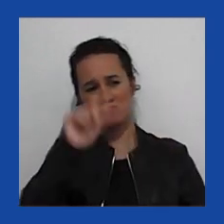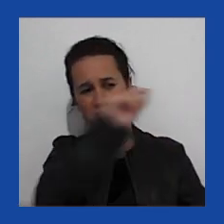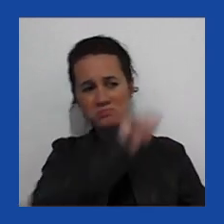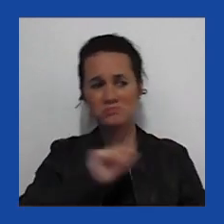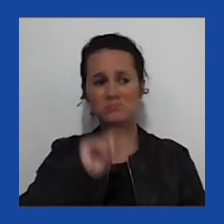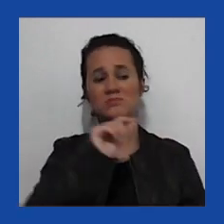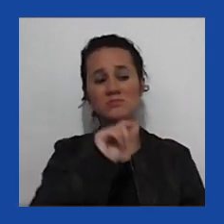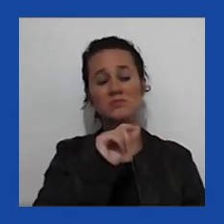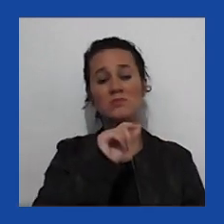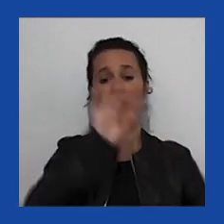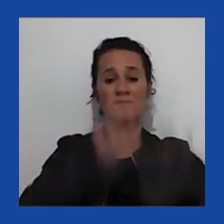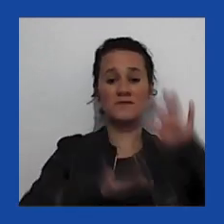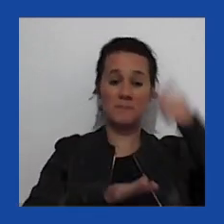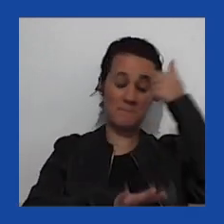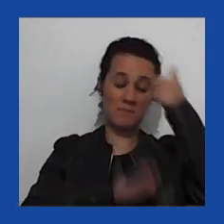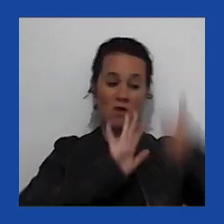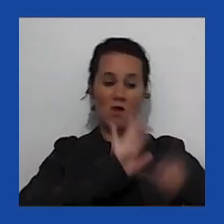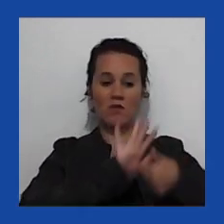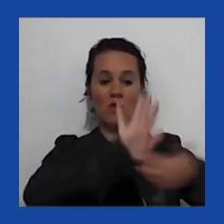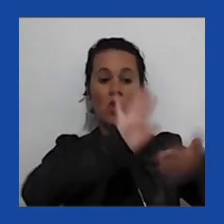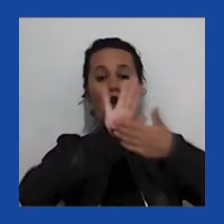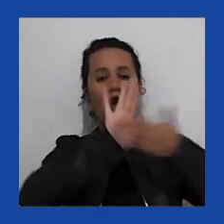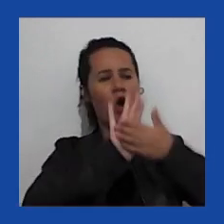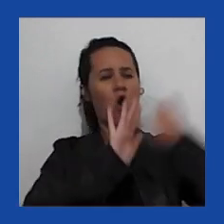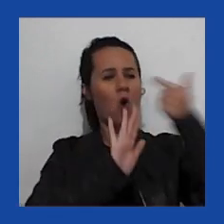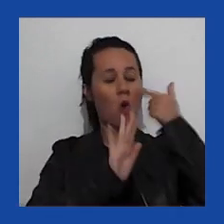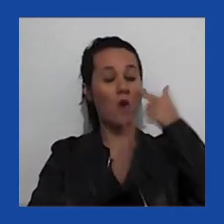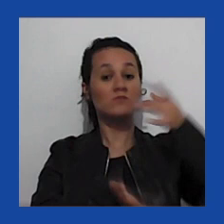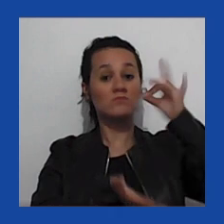oferecer propostas concretas para,